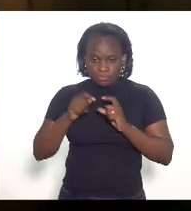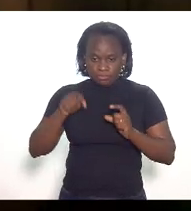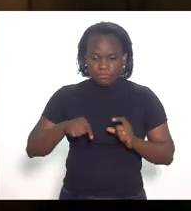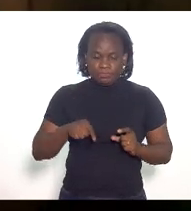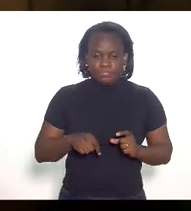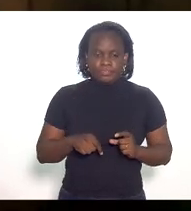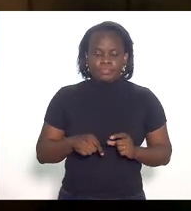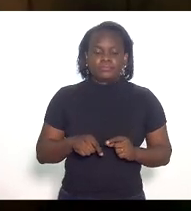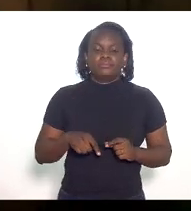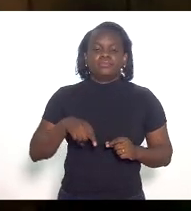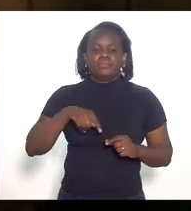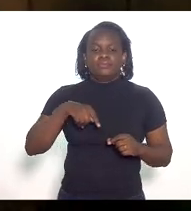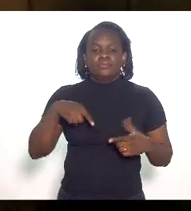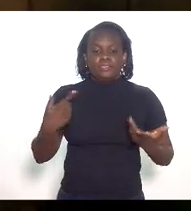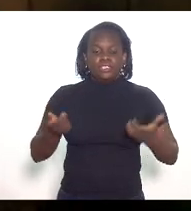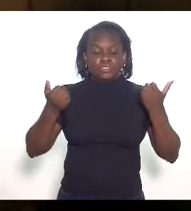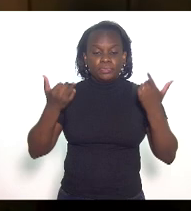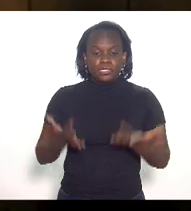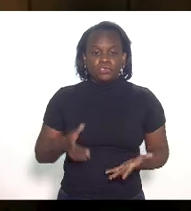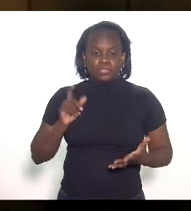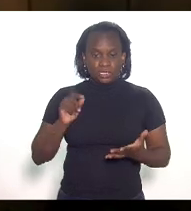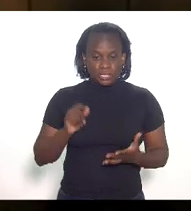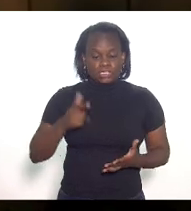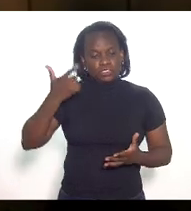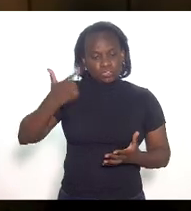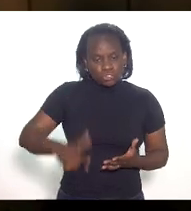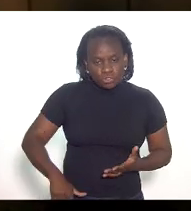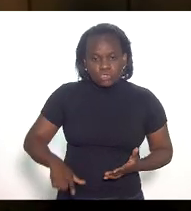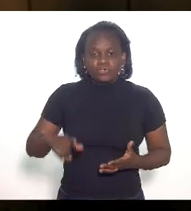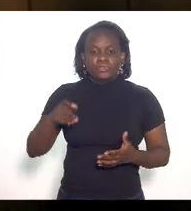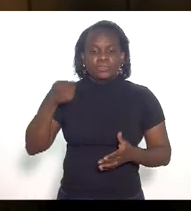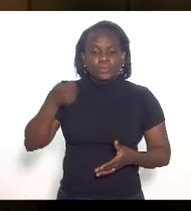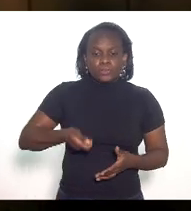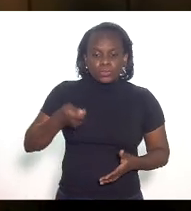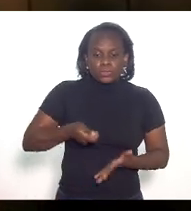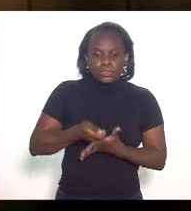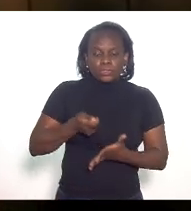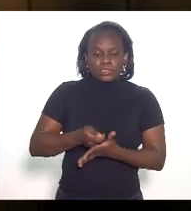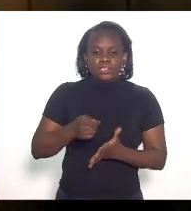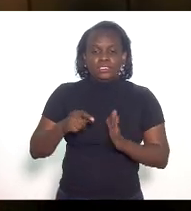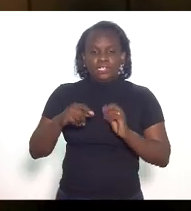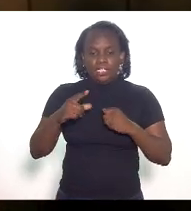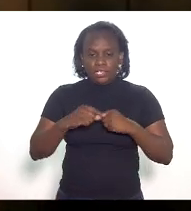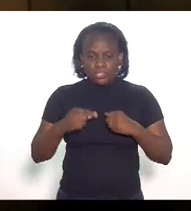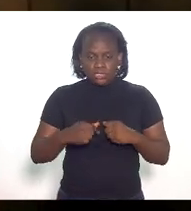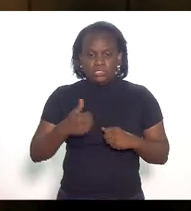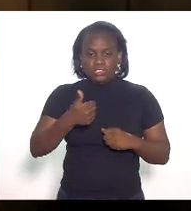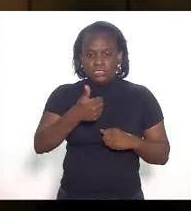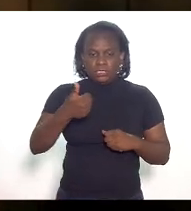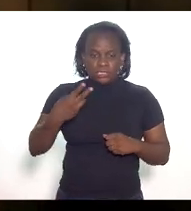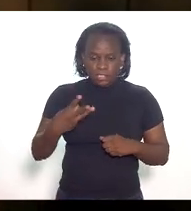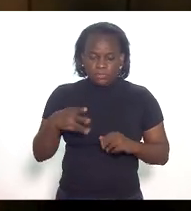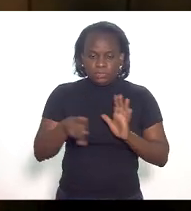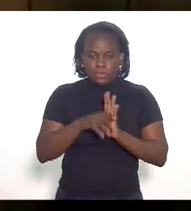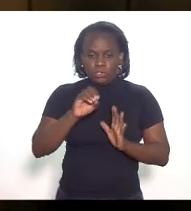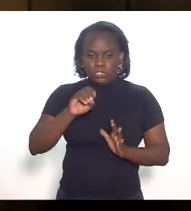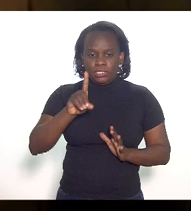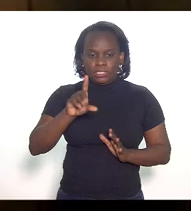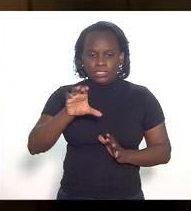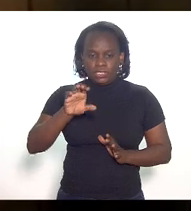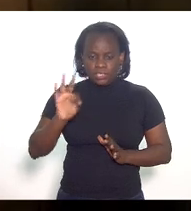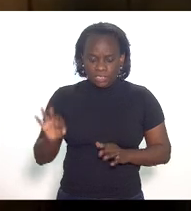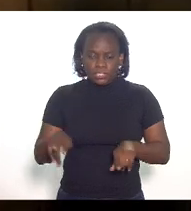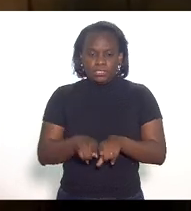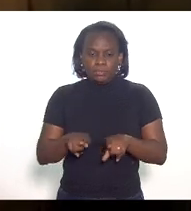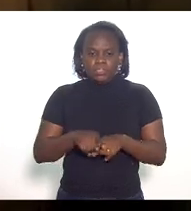a gente gostaria de ressaltar novamente a exigência do artigo 113 do ADCT e do artigo 14